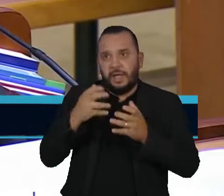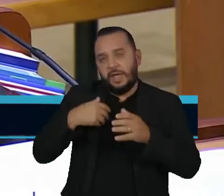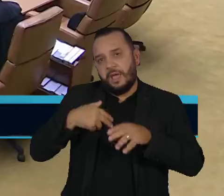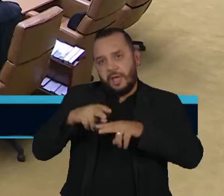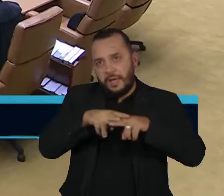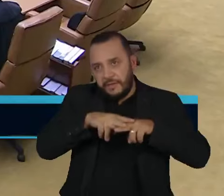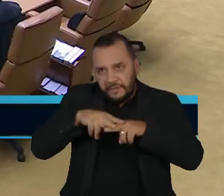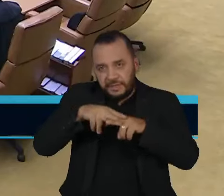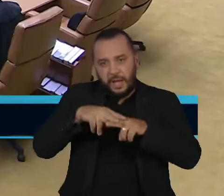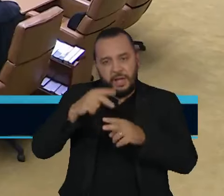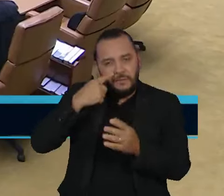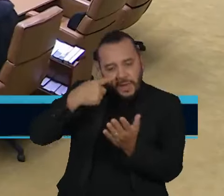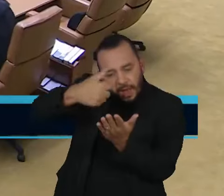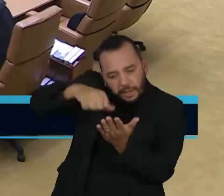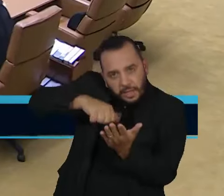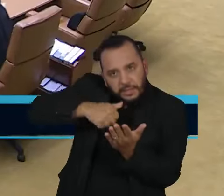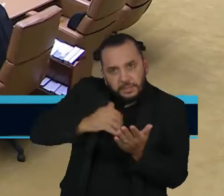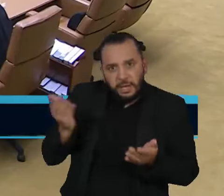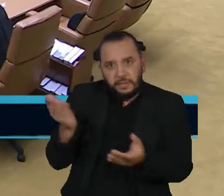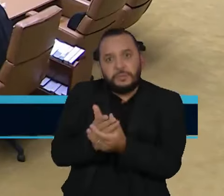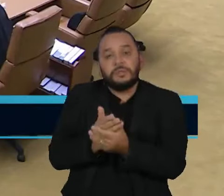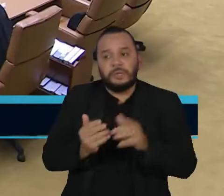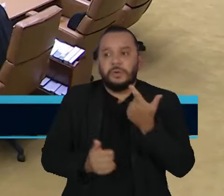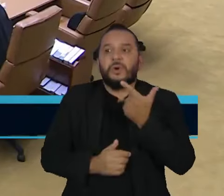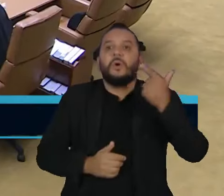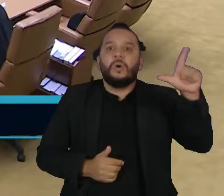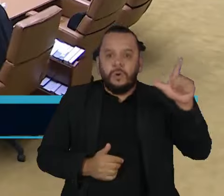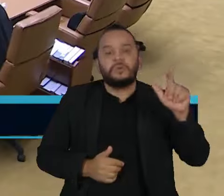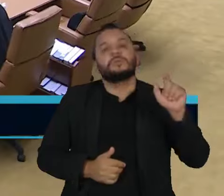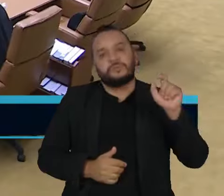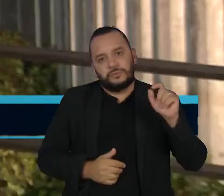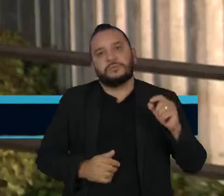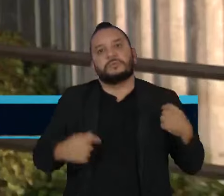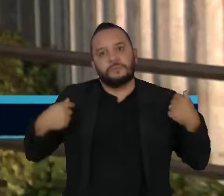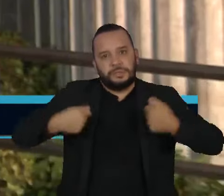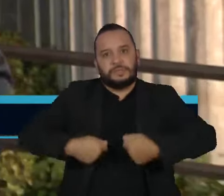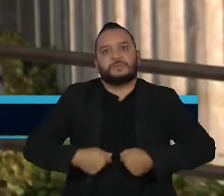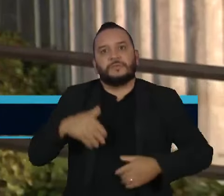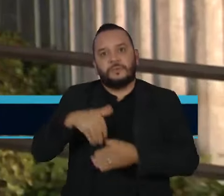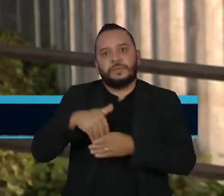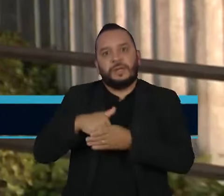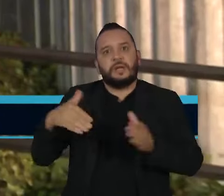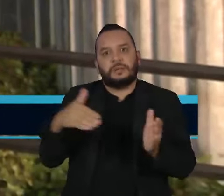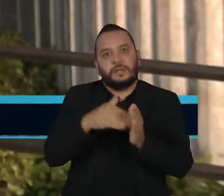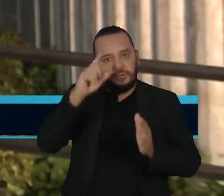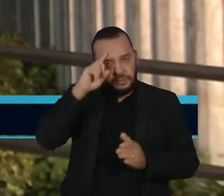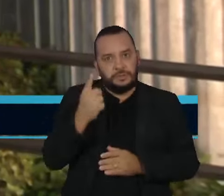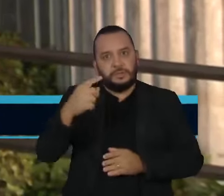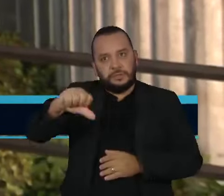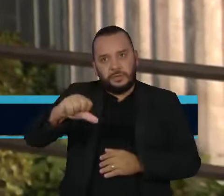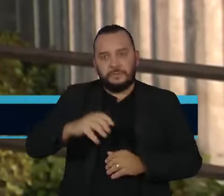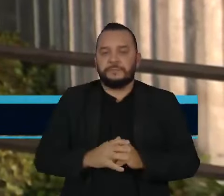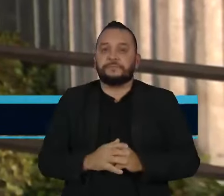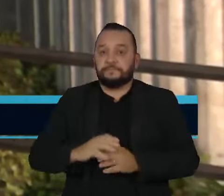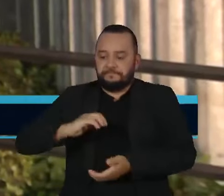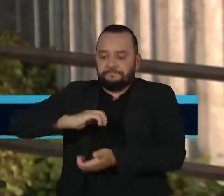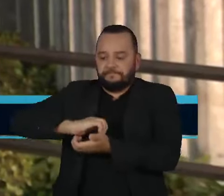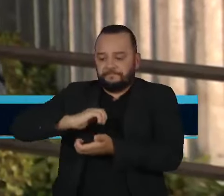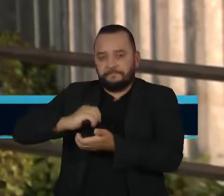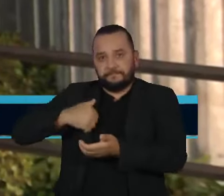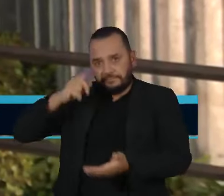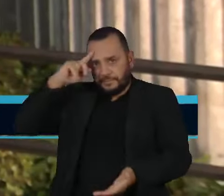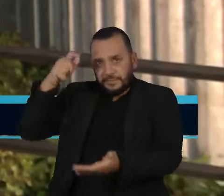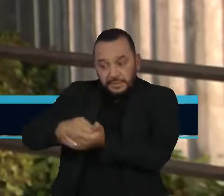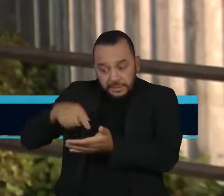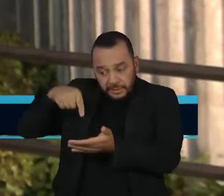processo. Os demais ministros podem votar até o próximo dia 19. A decisão do Supremo altera um entendimento firmado em